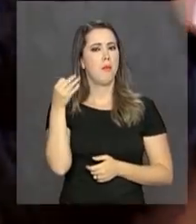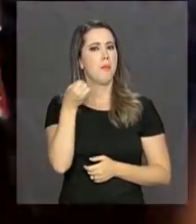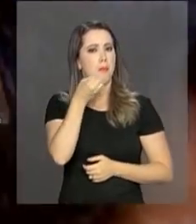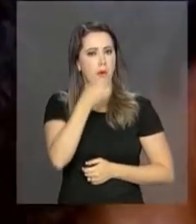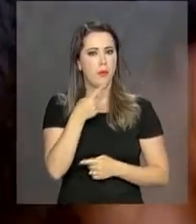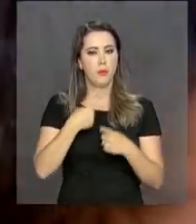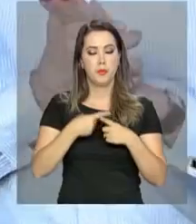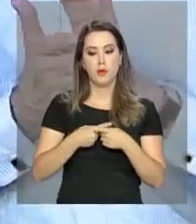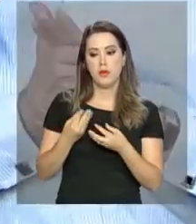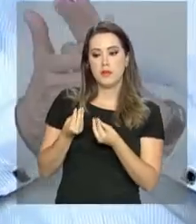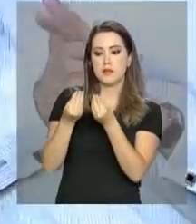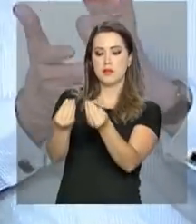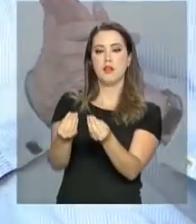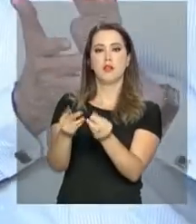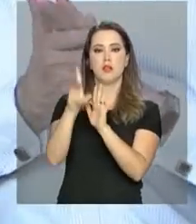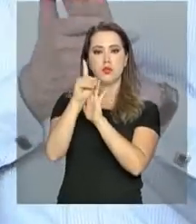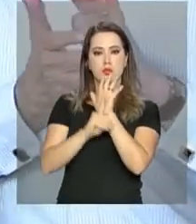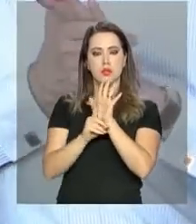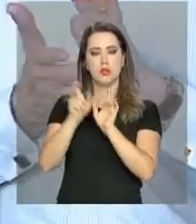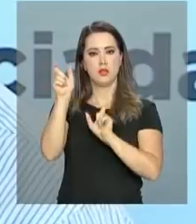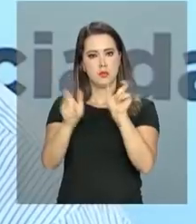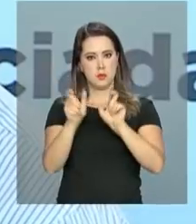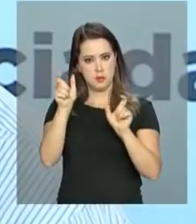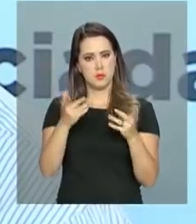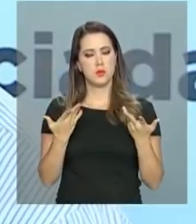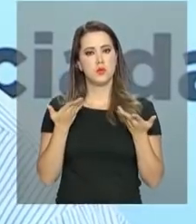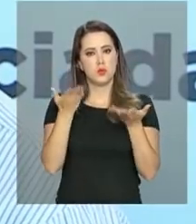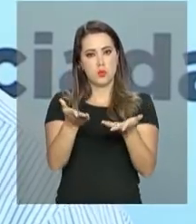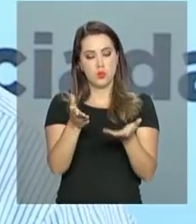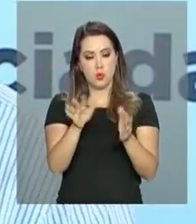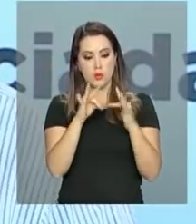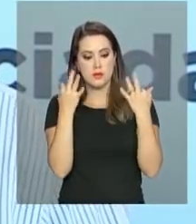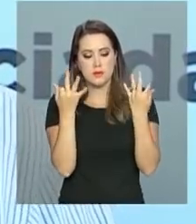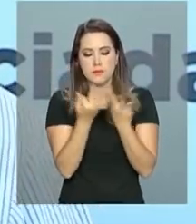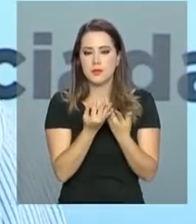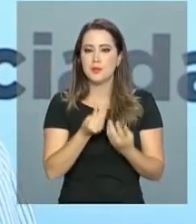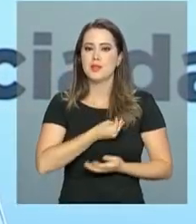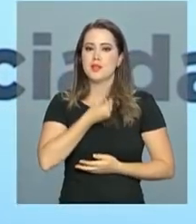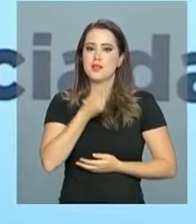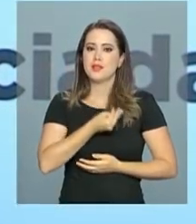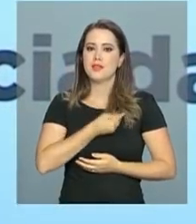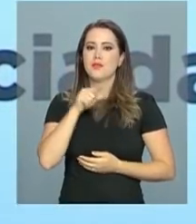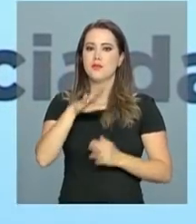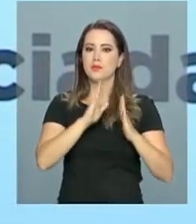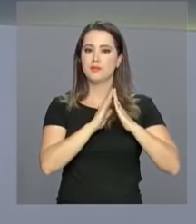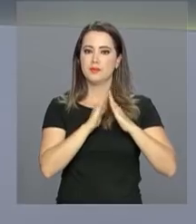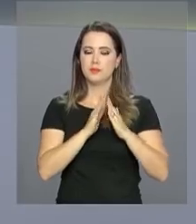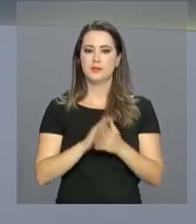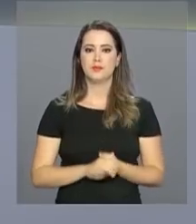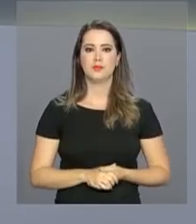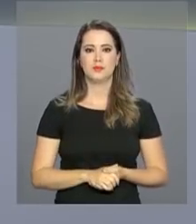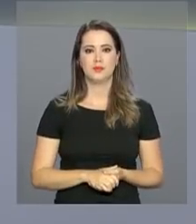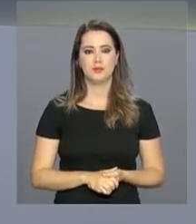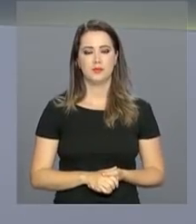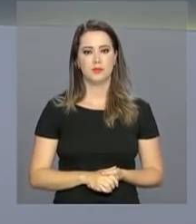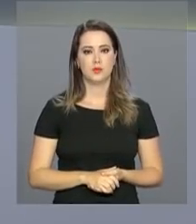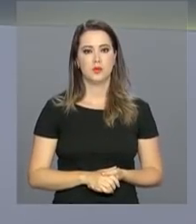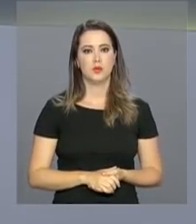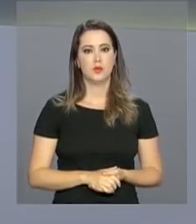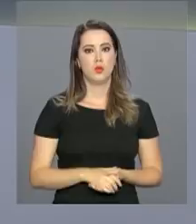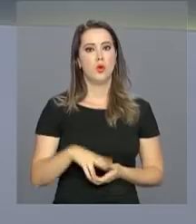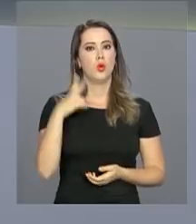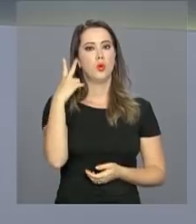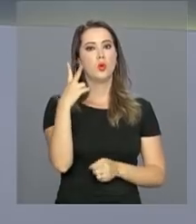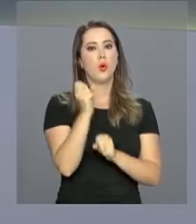porque você está dando dignidade, como foi dito aqui, às famílias que habitam essas casas. Com dois